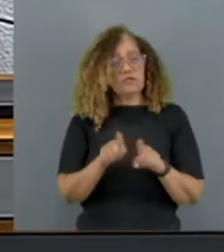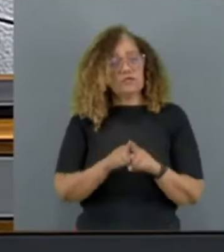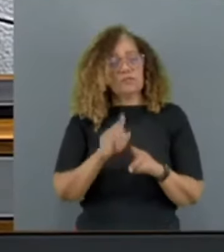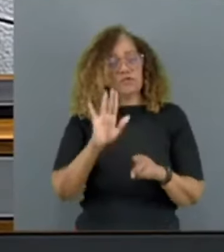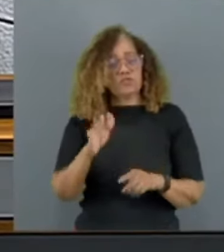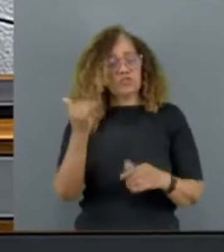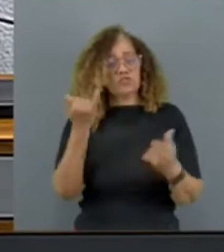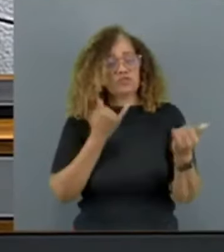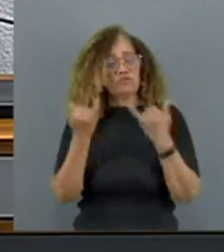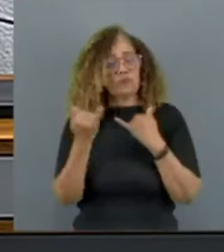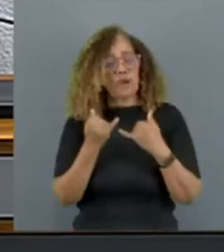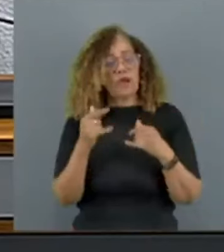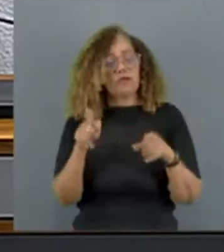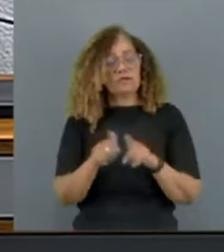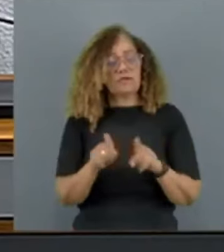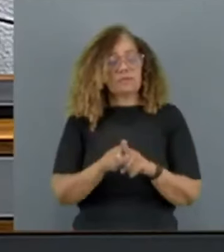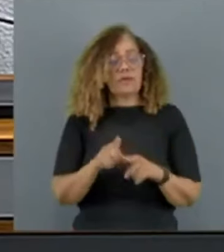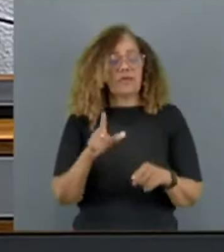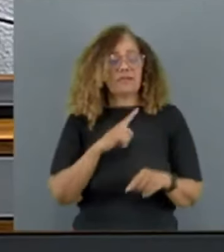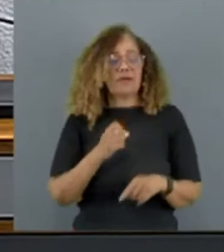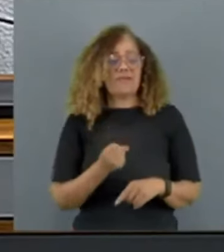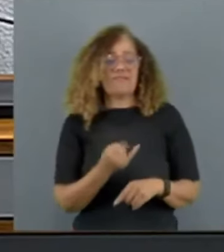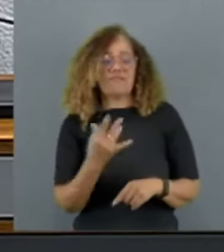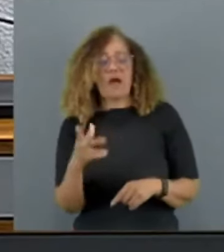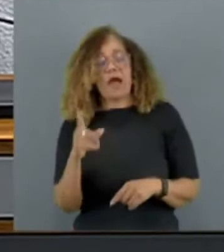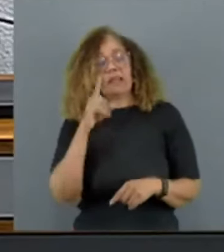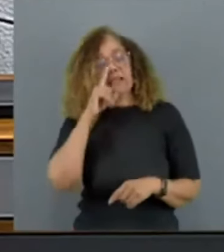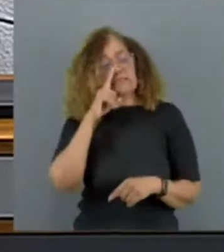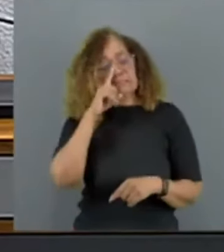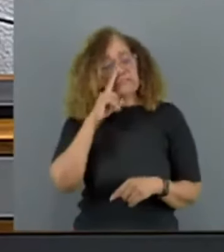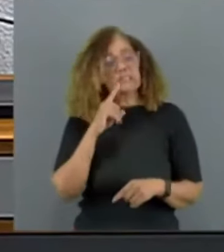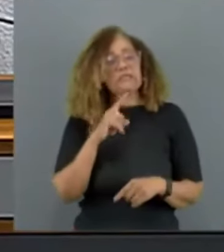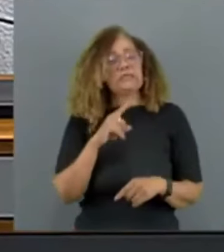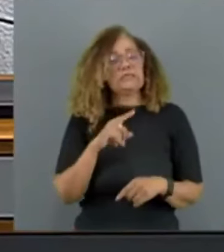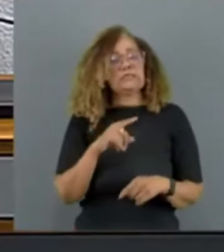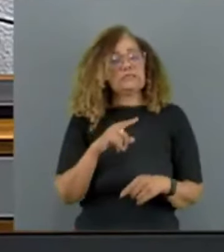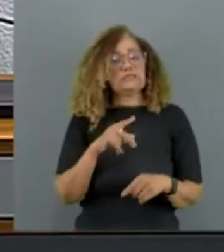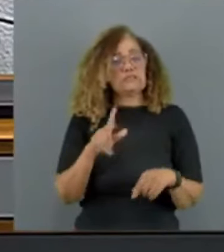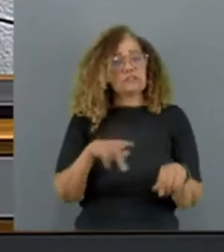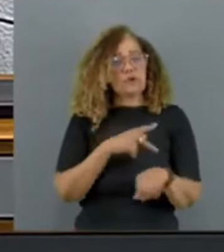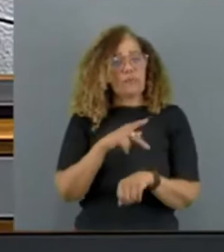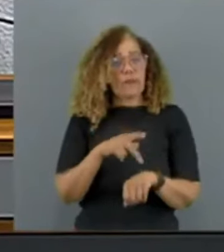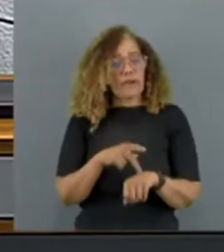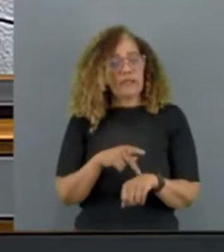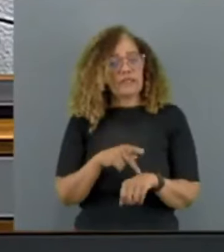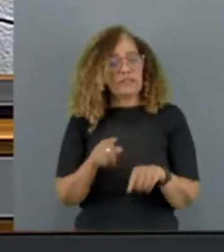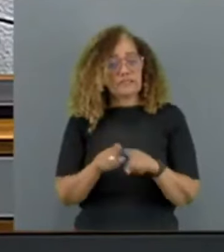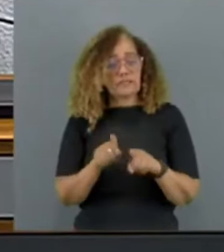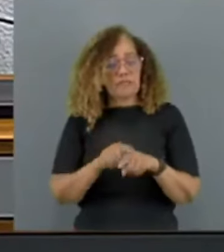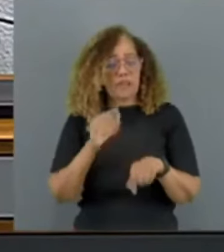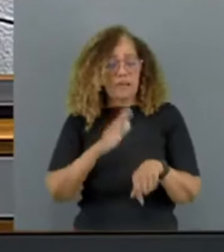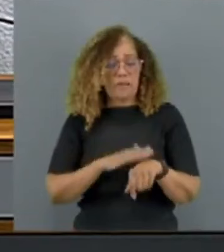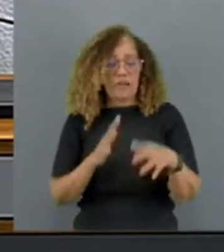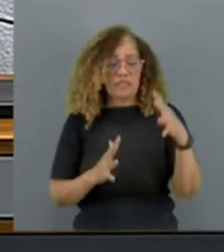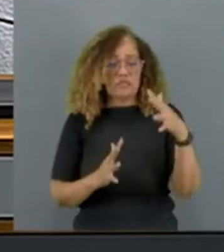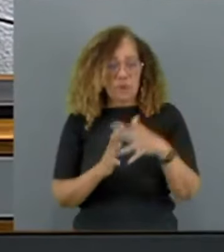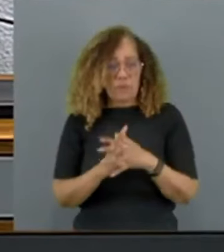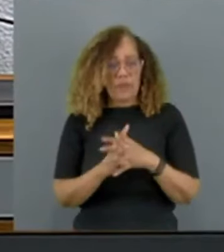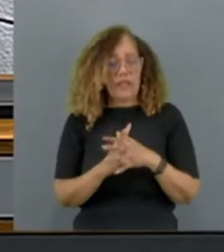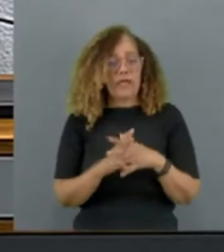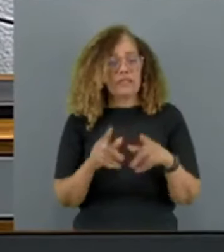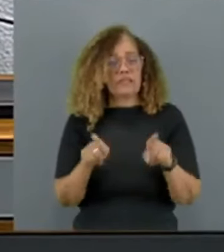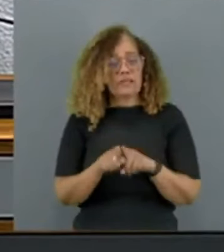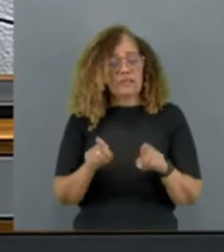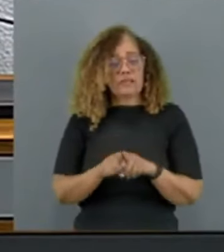inédita de crises, que tornam a realidade internacional contemporânea ainda mais complexa e dinâmica. Como afirmado pelo